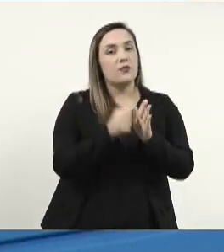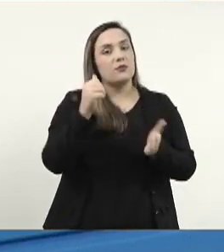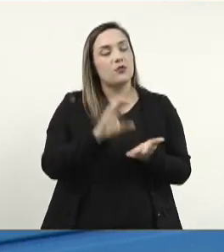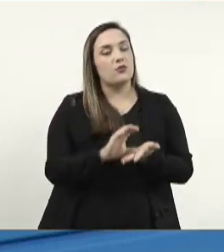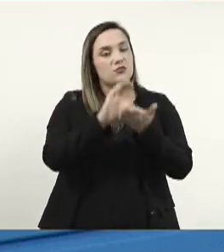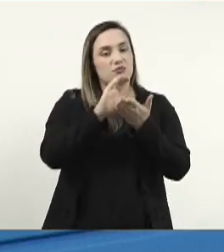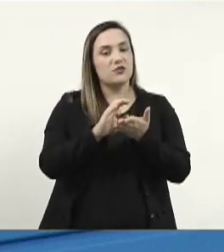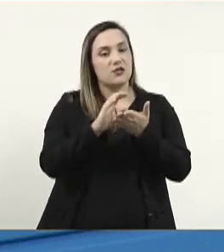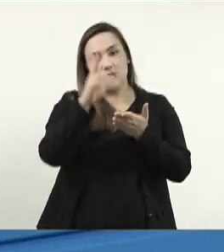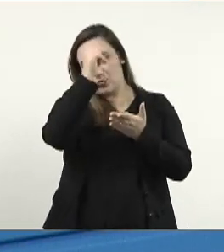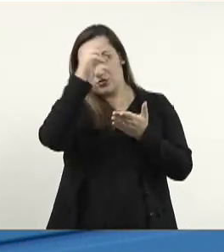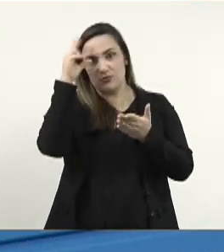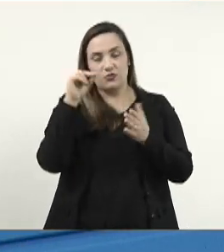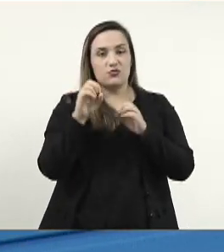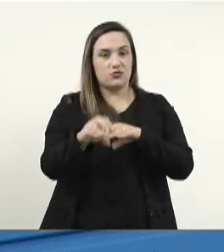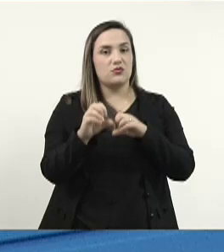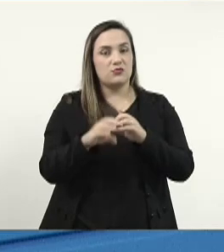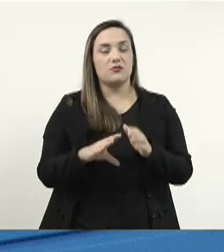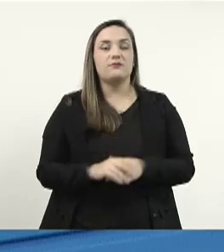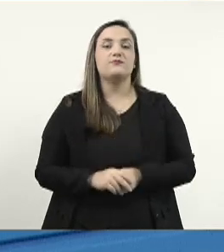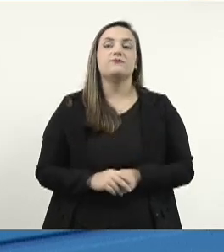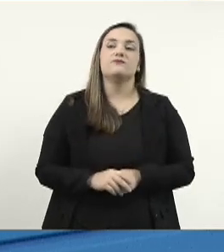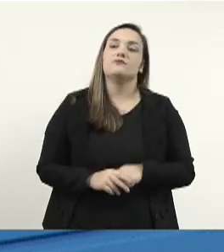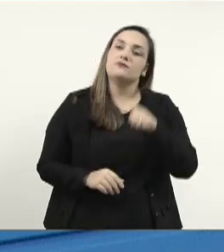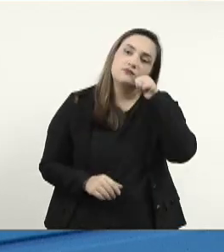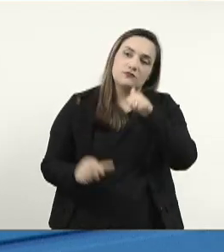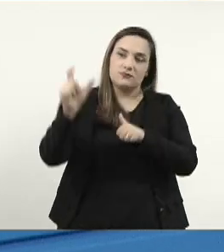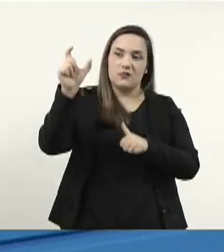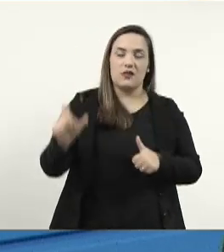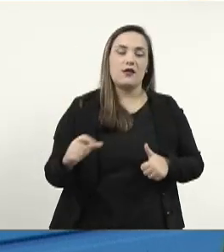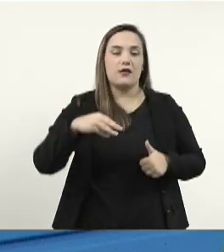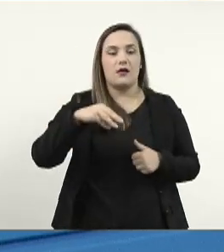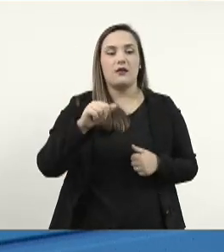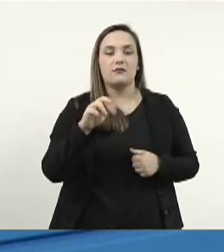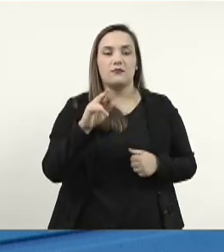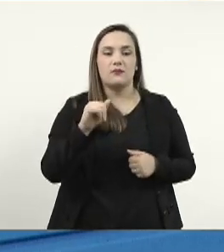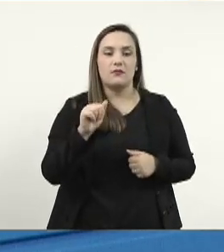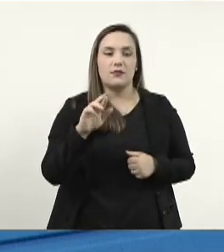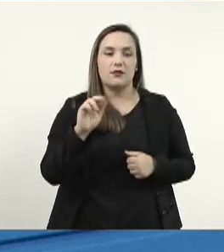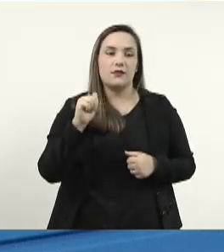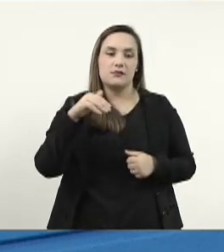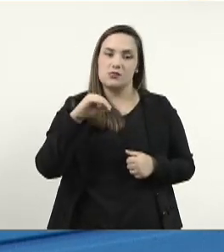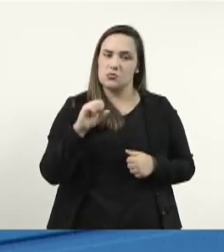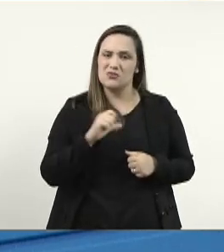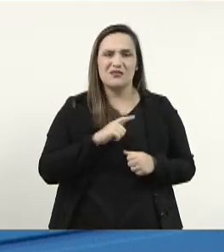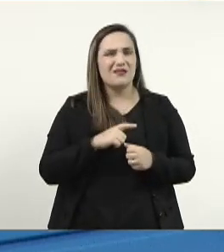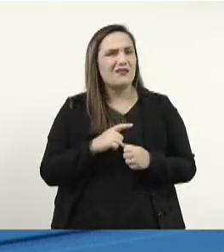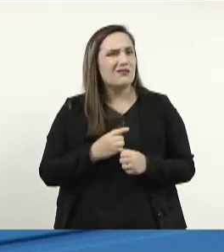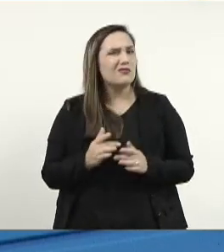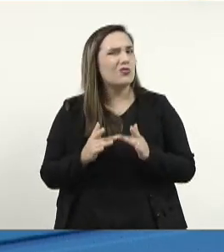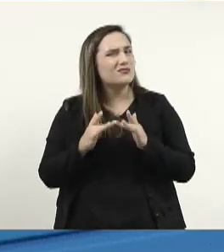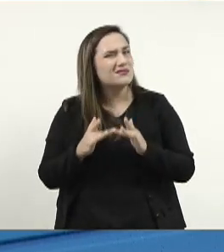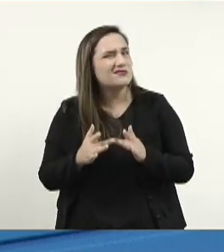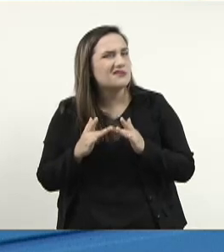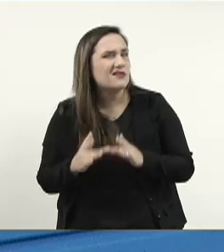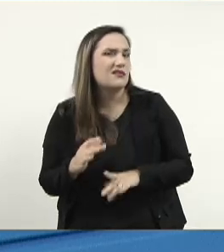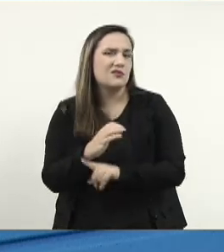educação. A vida da professora Maria Ramos foi de grande envolvimento com a comunidade,